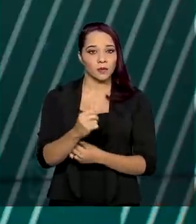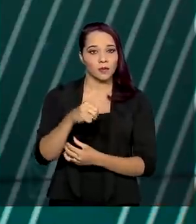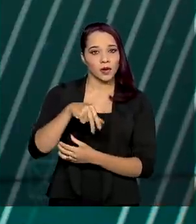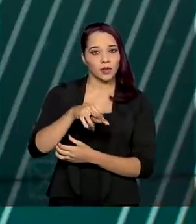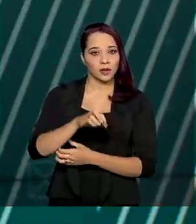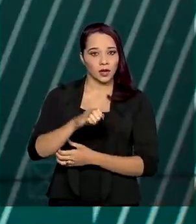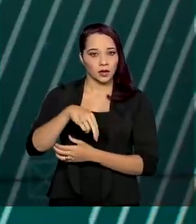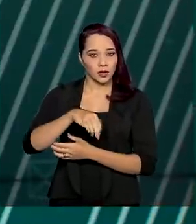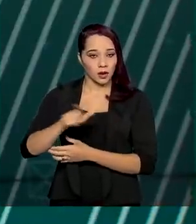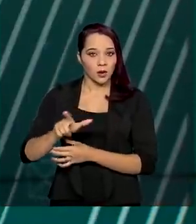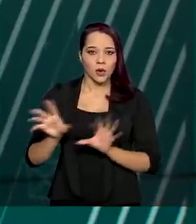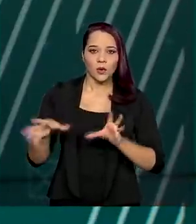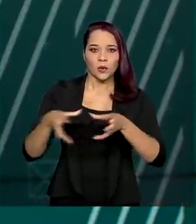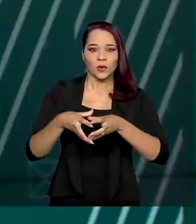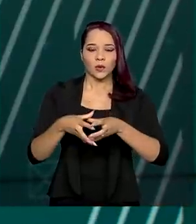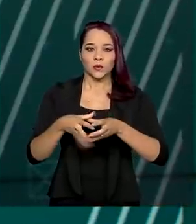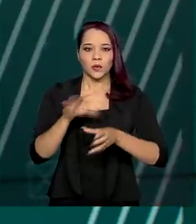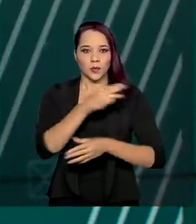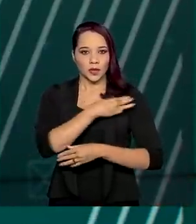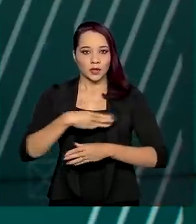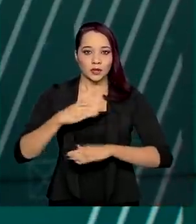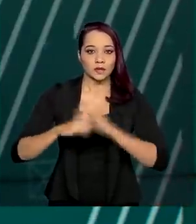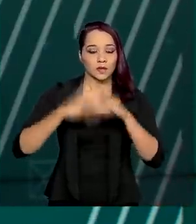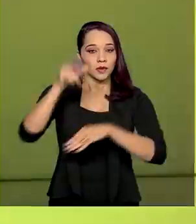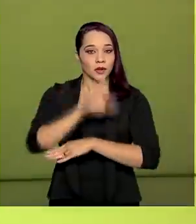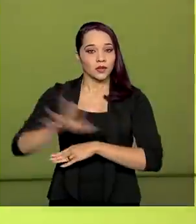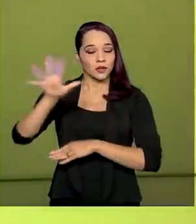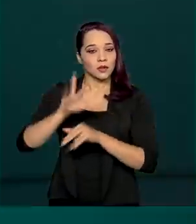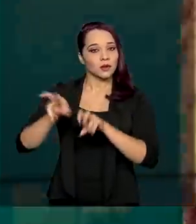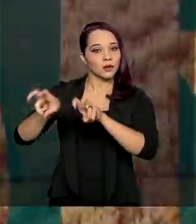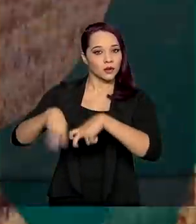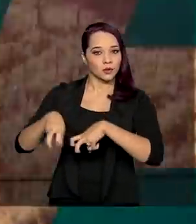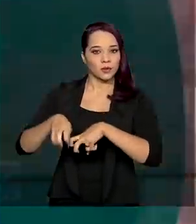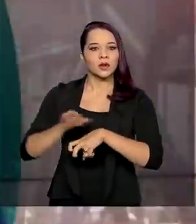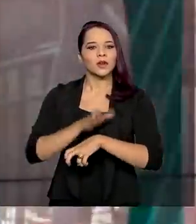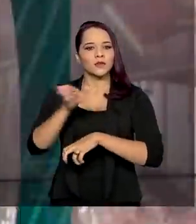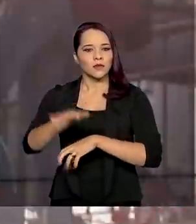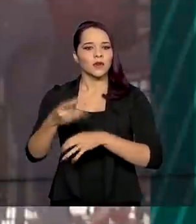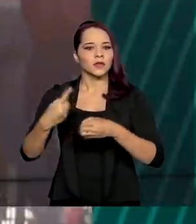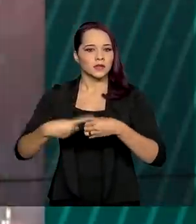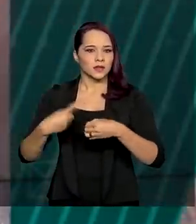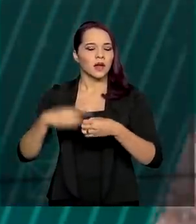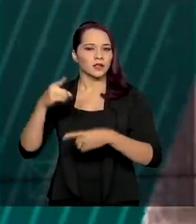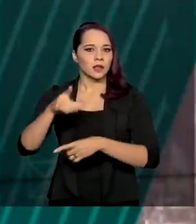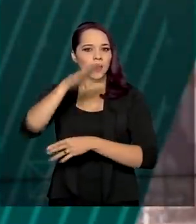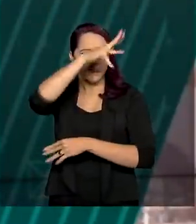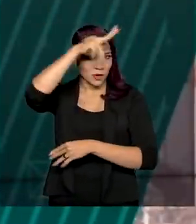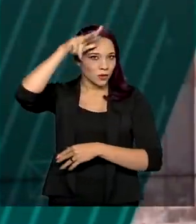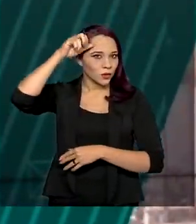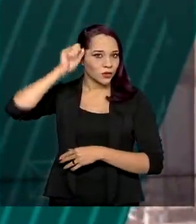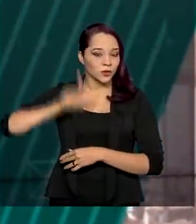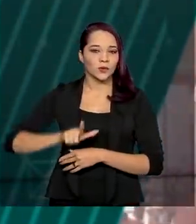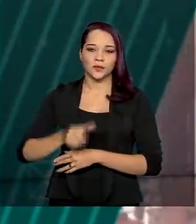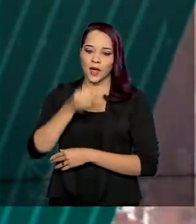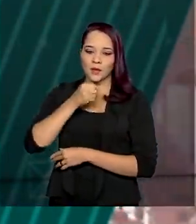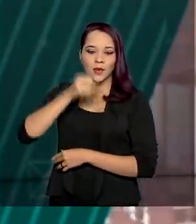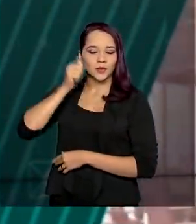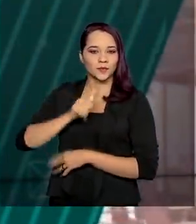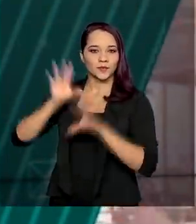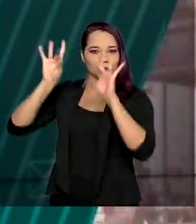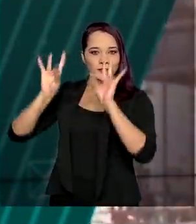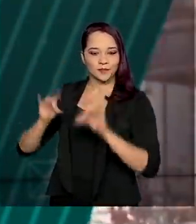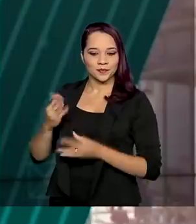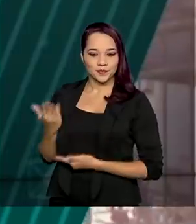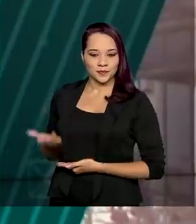com os ministros do Desenvolvimento Regional e da Agricultura esteve em Campo Grande, no Mato Grosso do Sul. A repórter Luana Karen